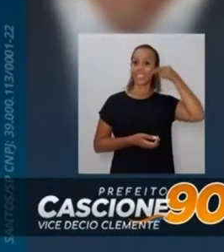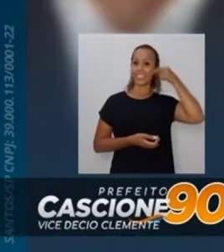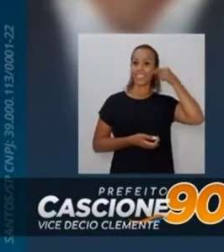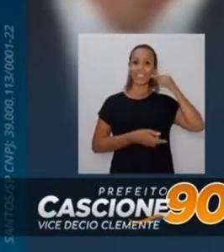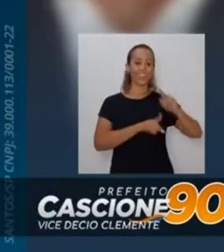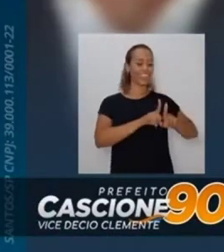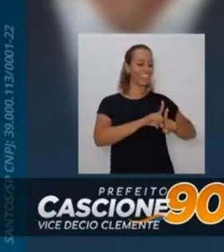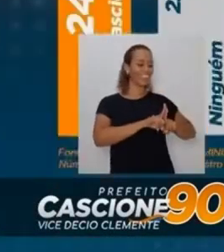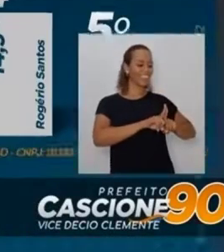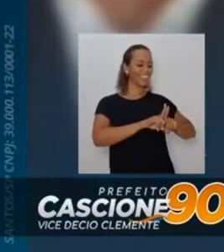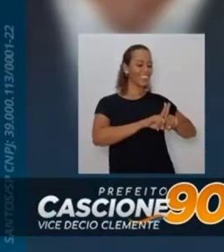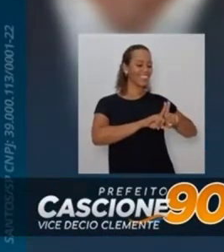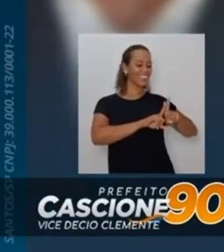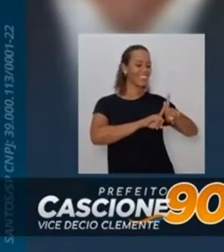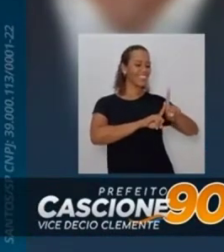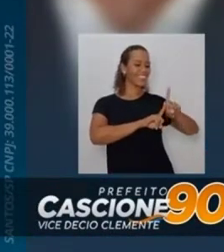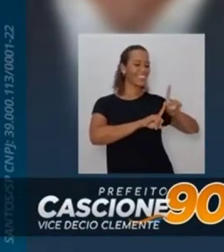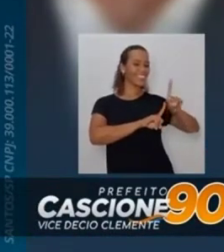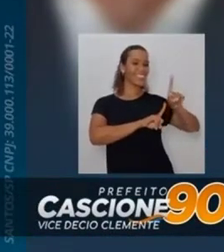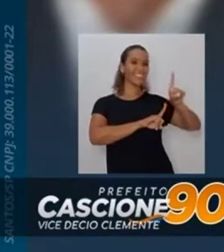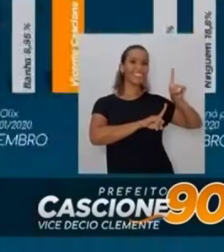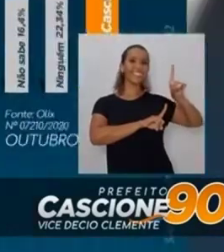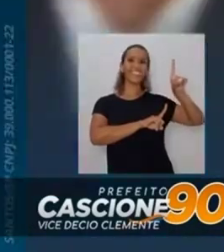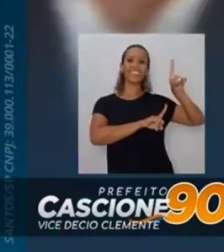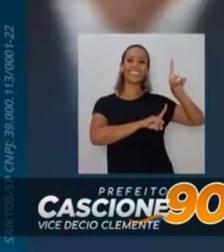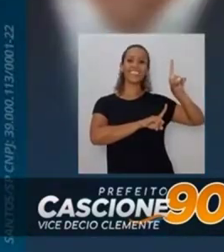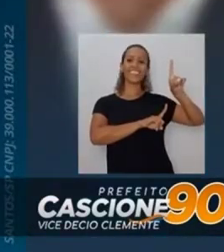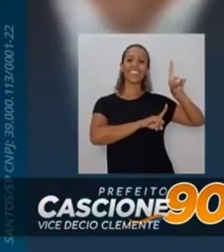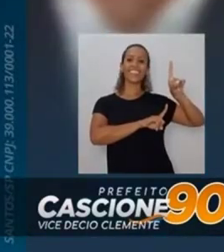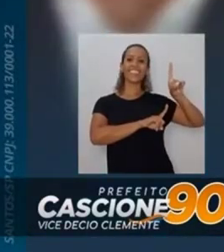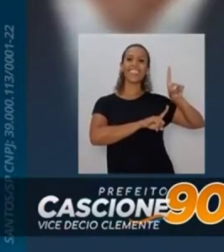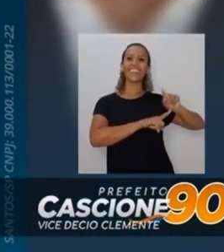Pesquisas mostram Cassione em primeiro lugar